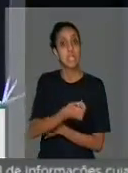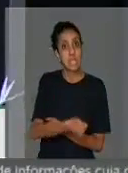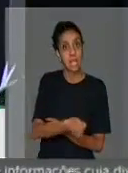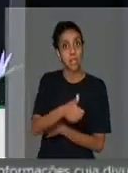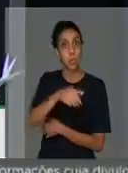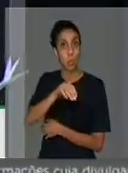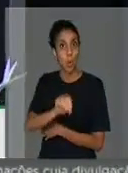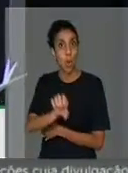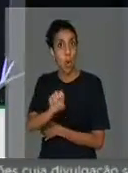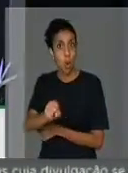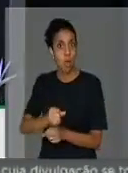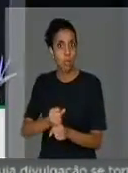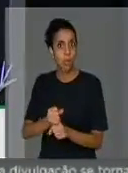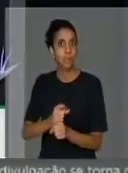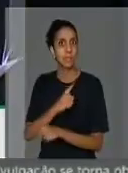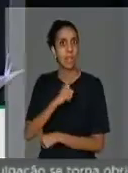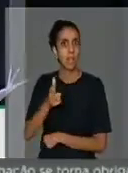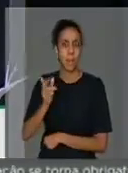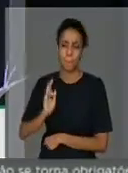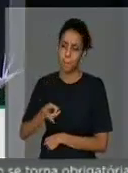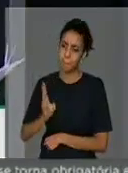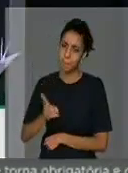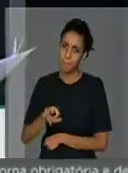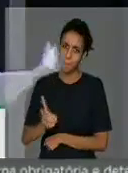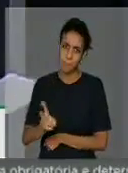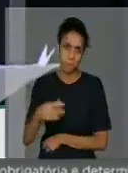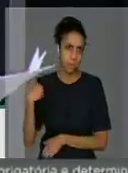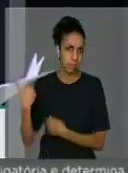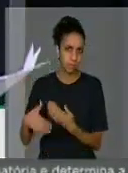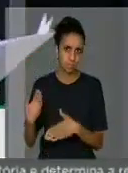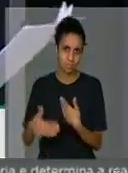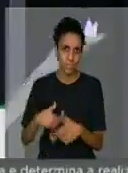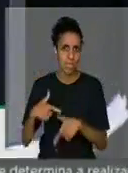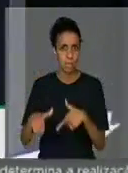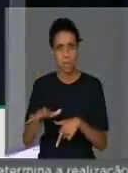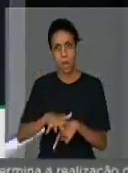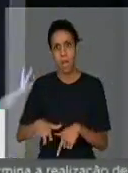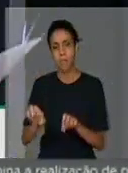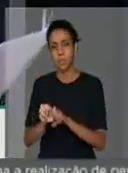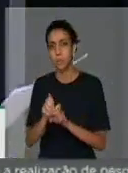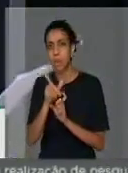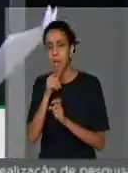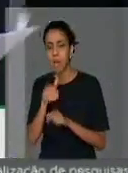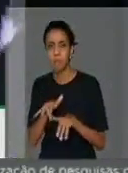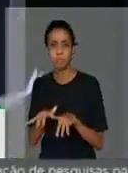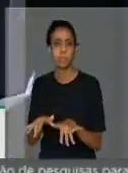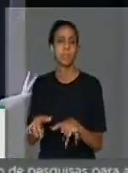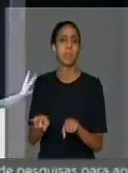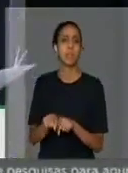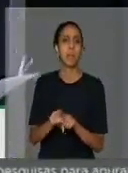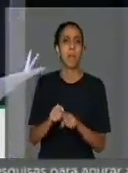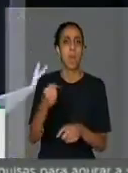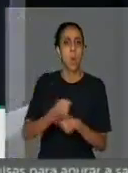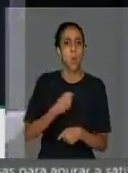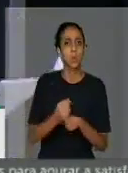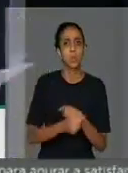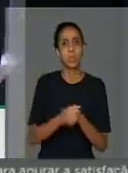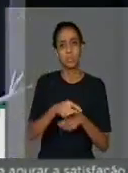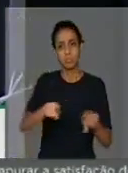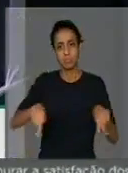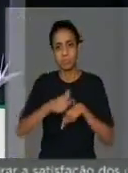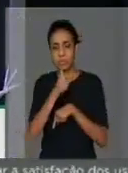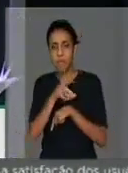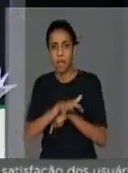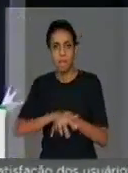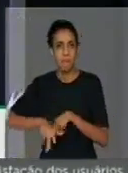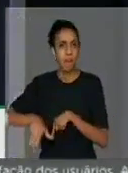existência em interruptos, executando obras de estrutura hídrica, fazendo adutoras, construindo as ruas, fazendo também